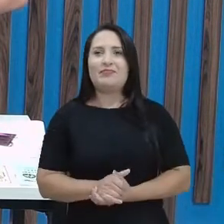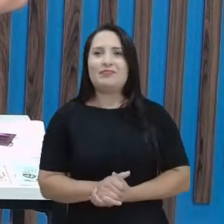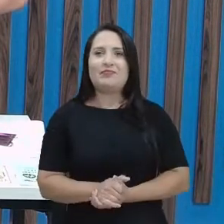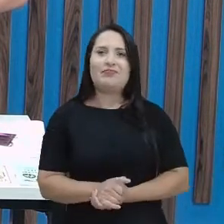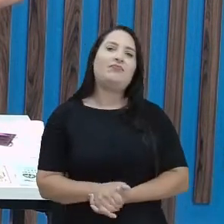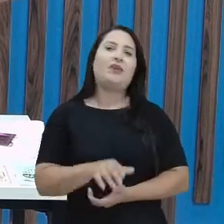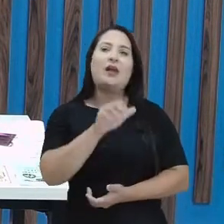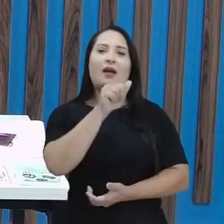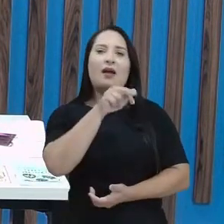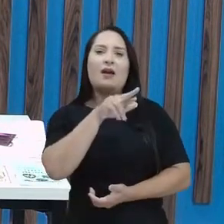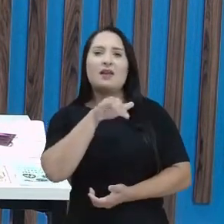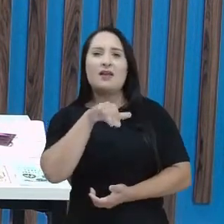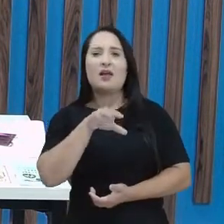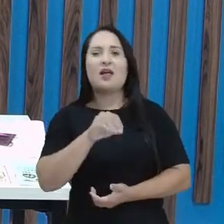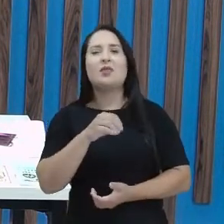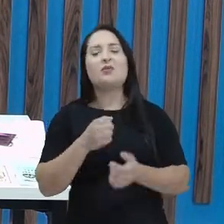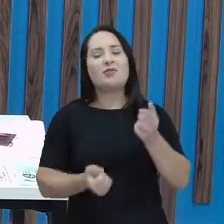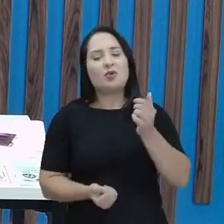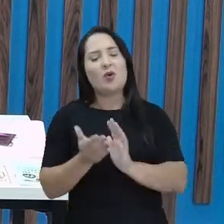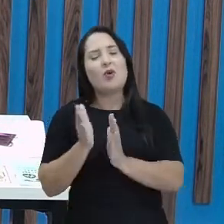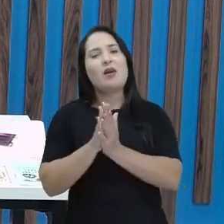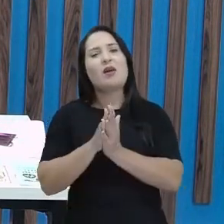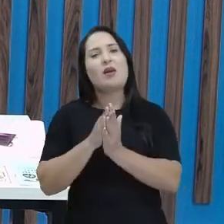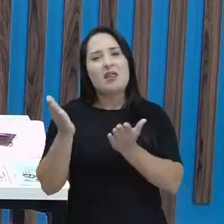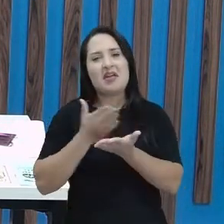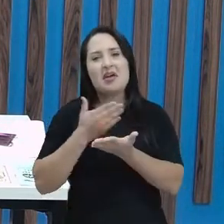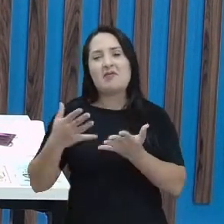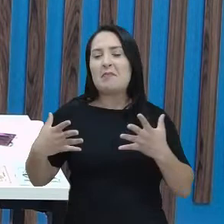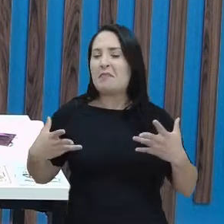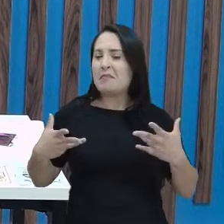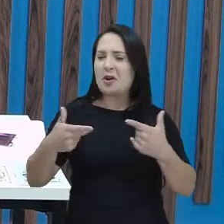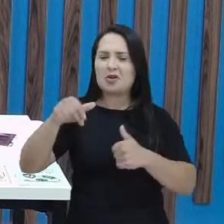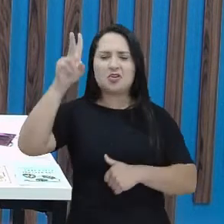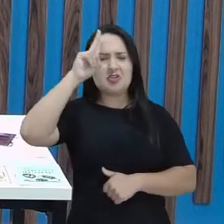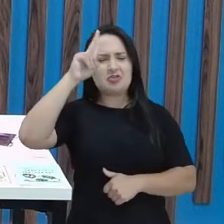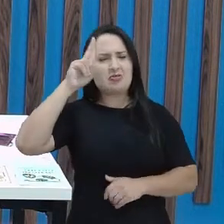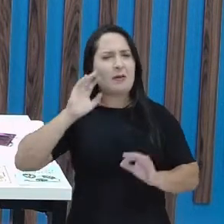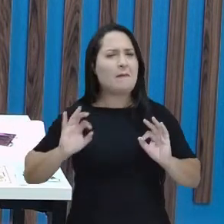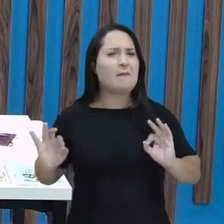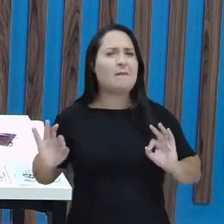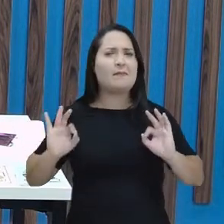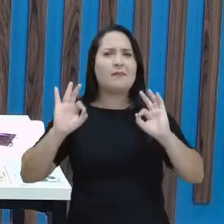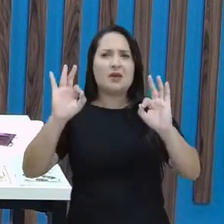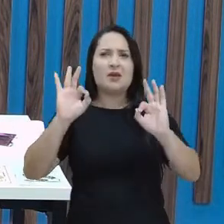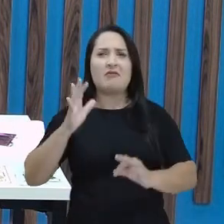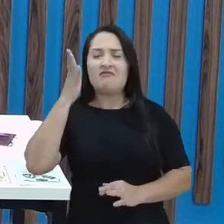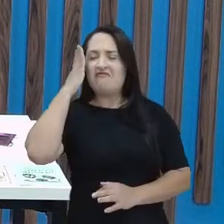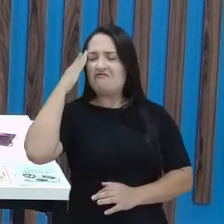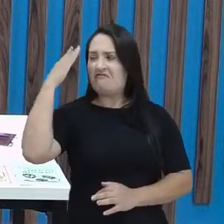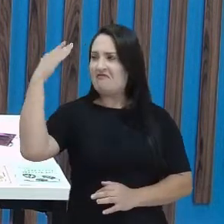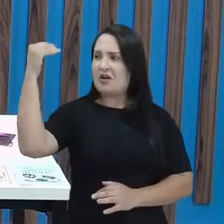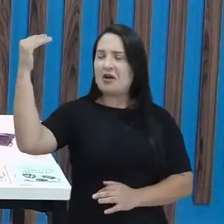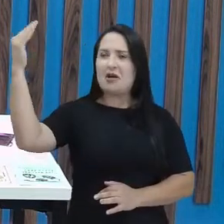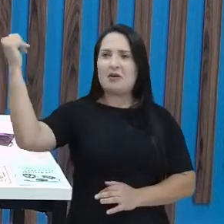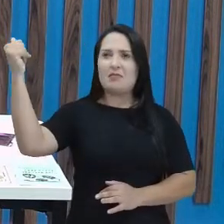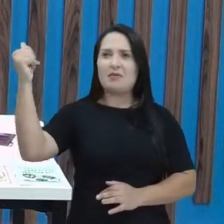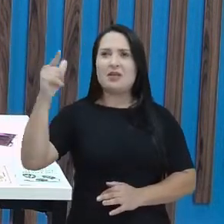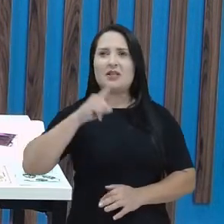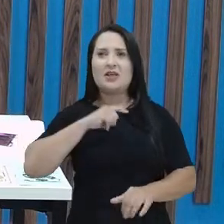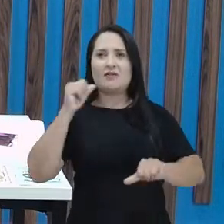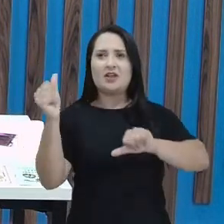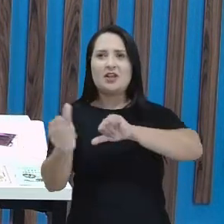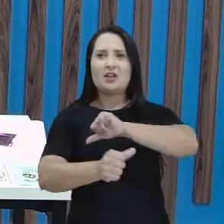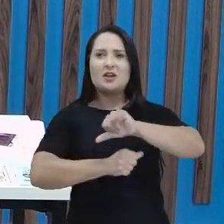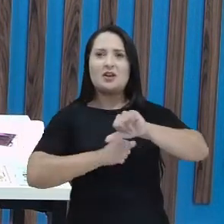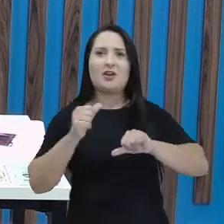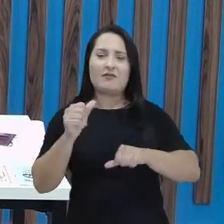Ariano Suassuna fez livros maravilhosos, histórias fantásticas, inclusive, um muito famoso dele que virou filme, um